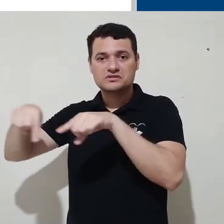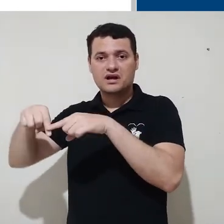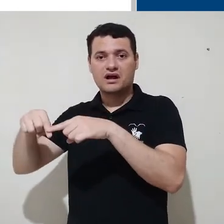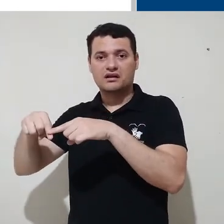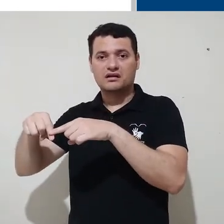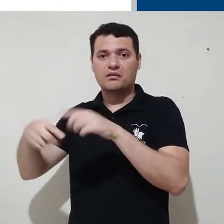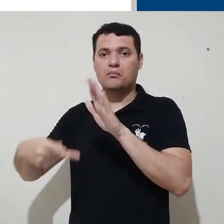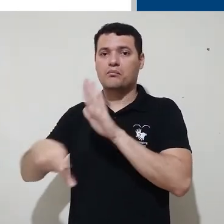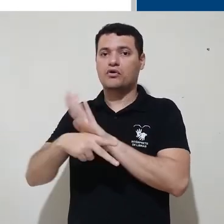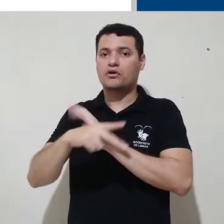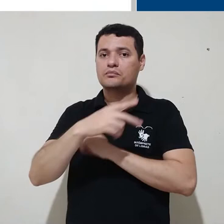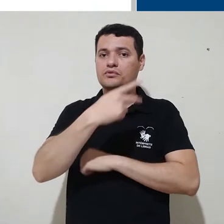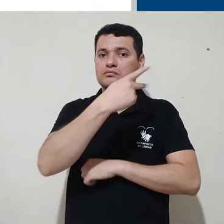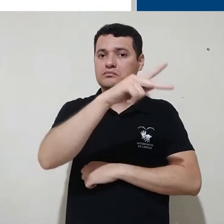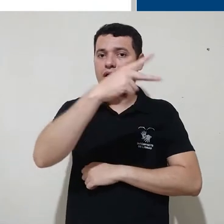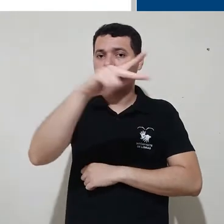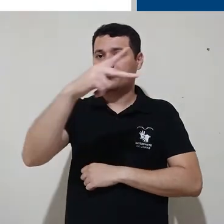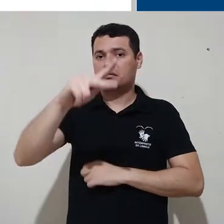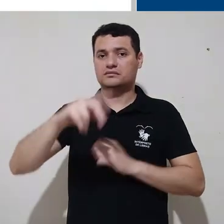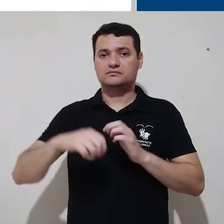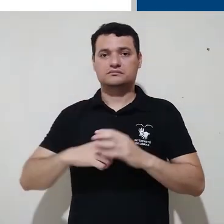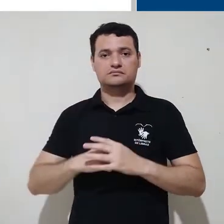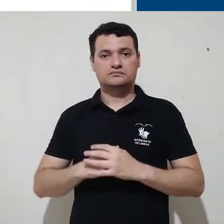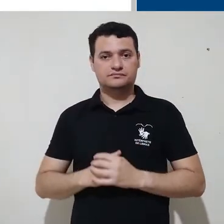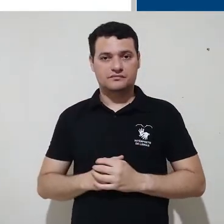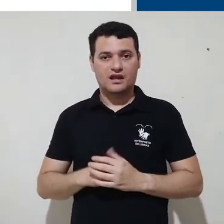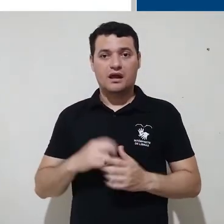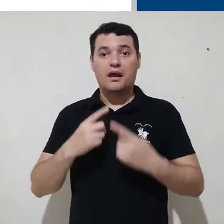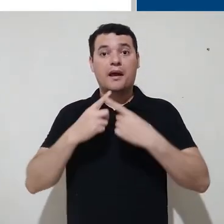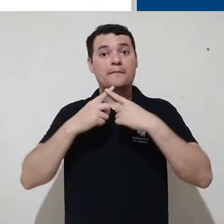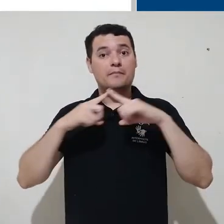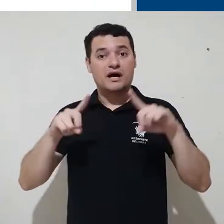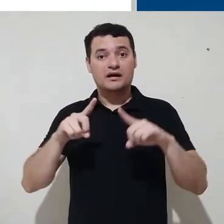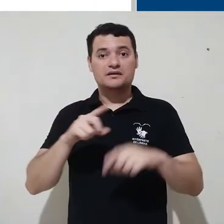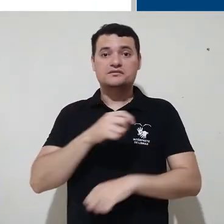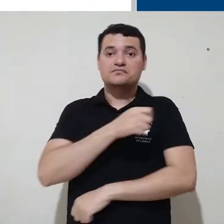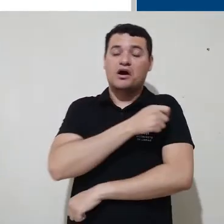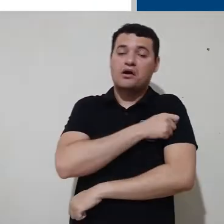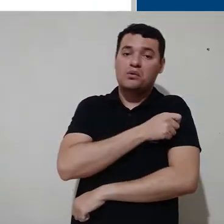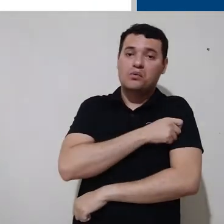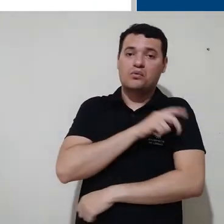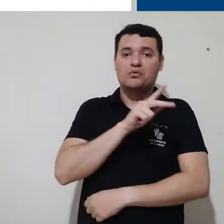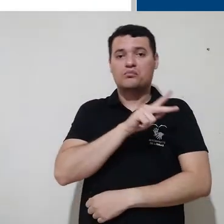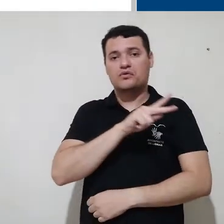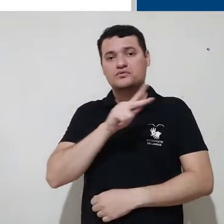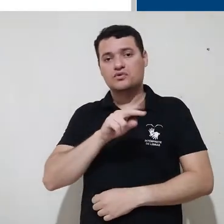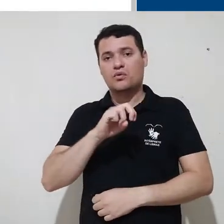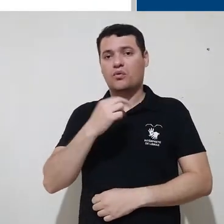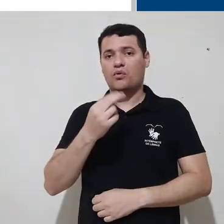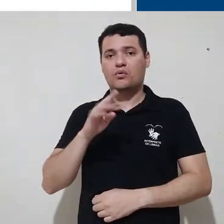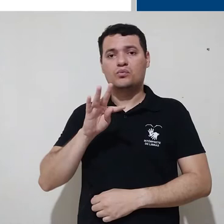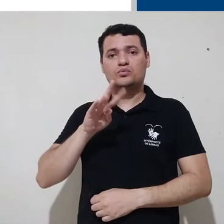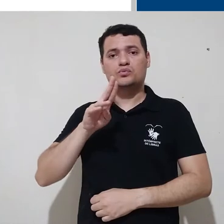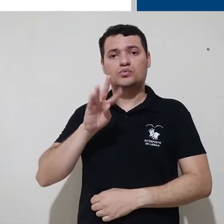quais eles devem atuar. No entanto, se um aluno, ou professor, ou tutor